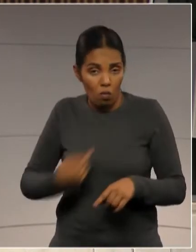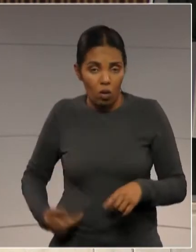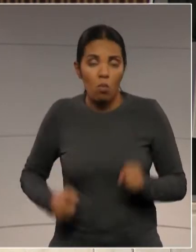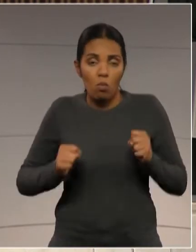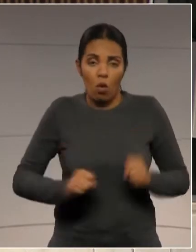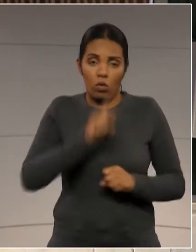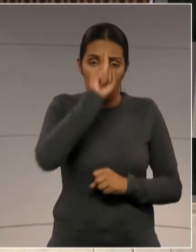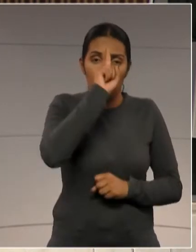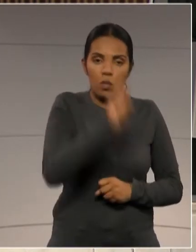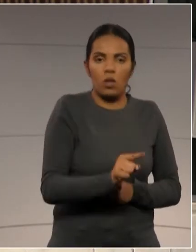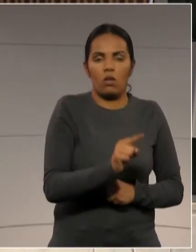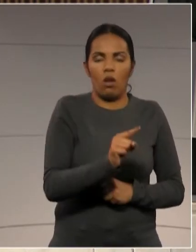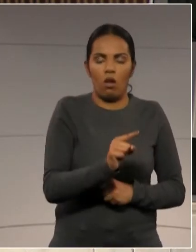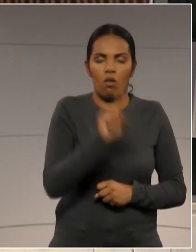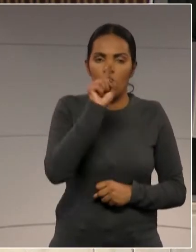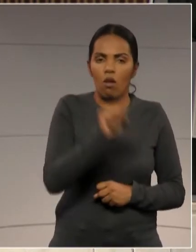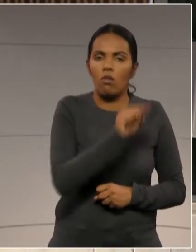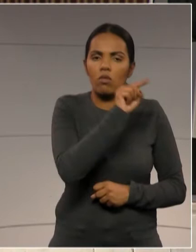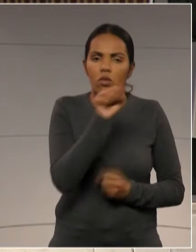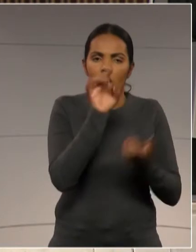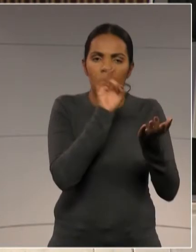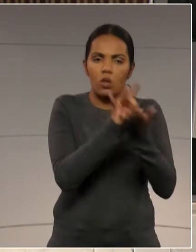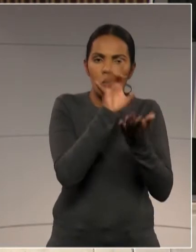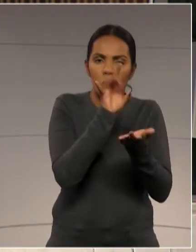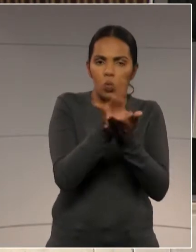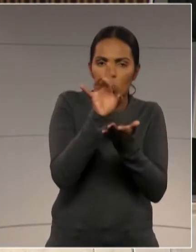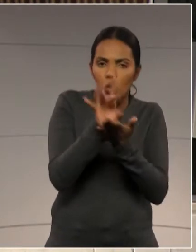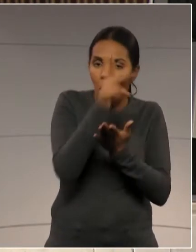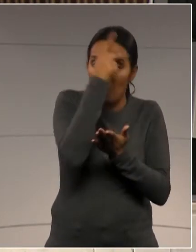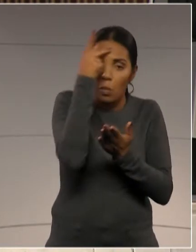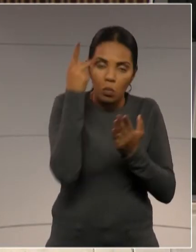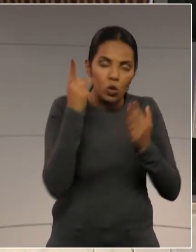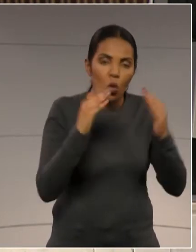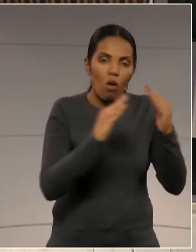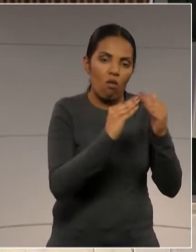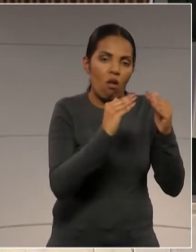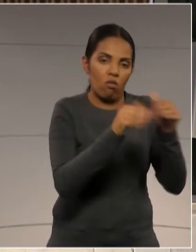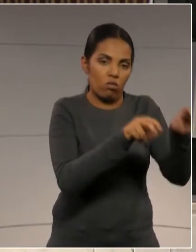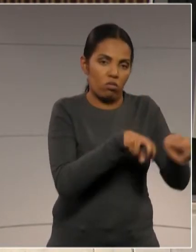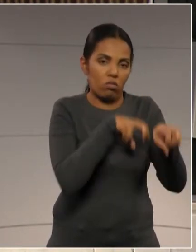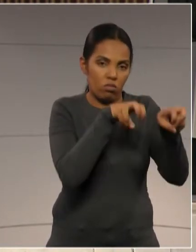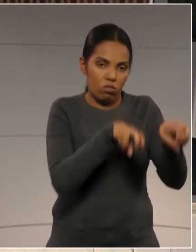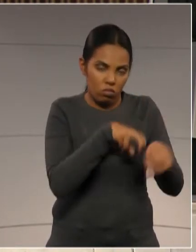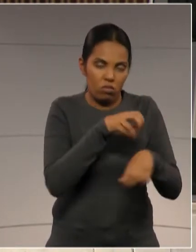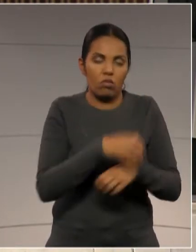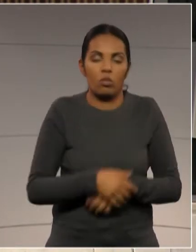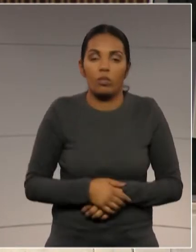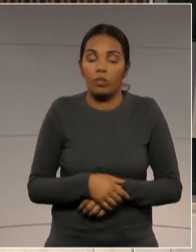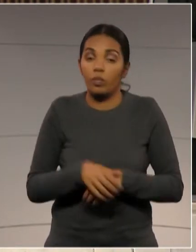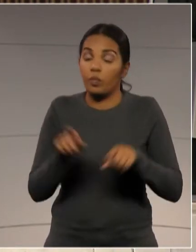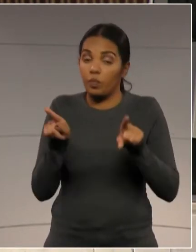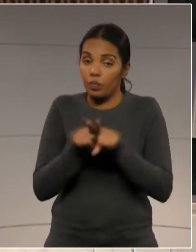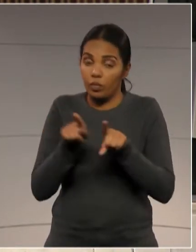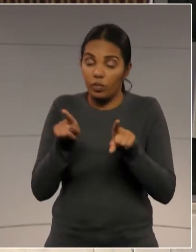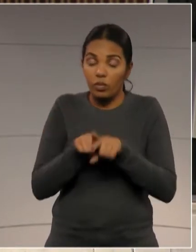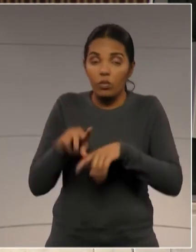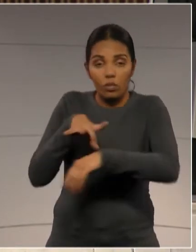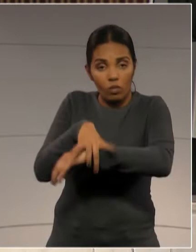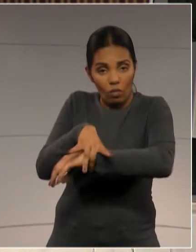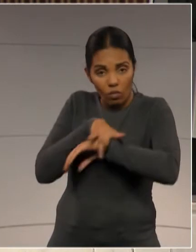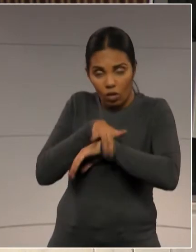governador do Estado e a ele que, sem dúvida nenhuma, as Forças de Segurança Pública devem,